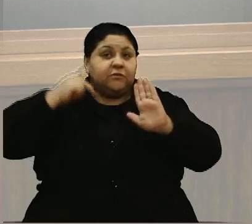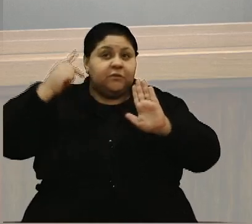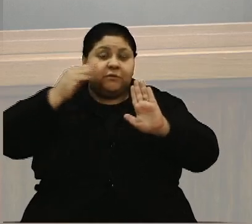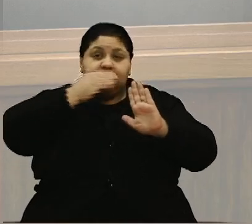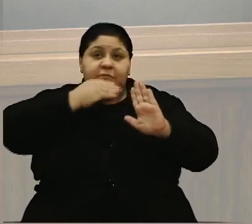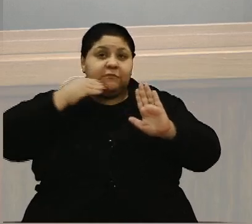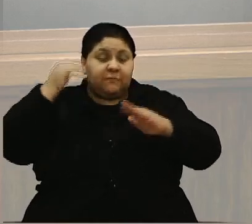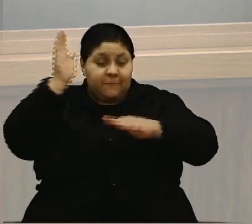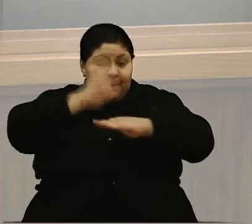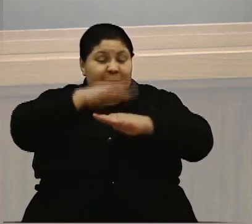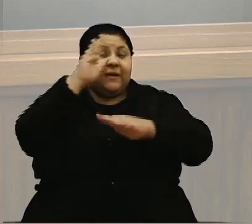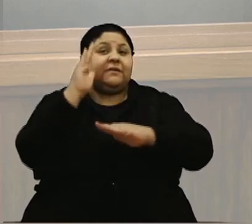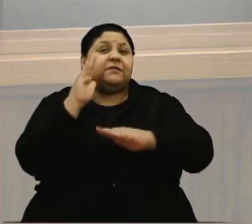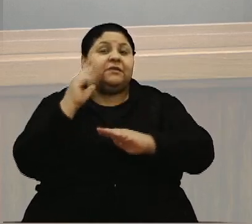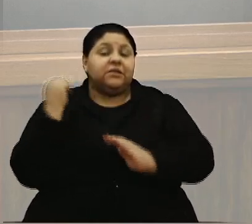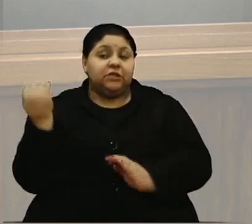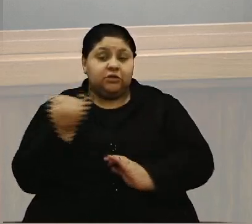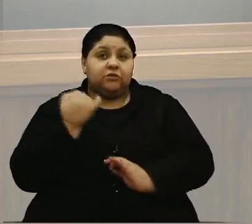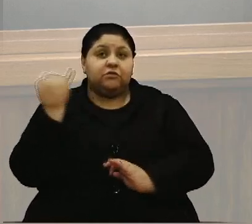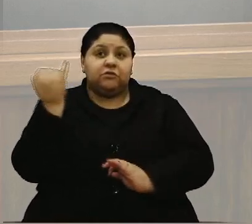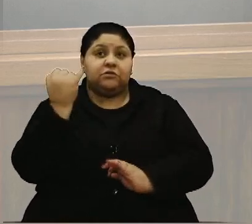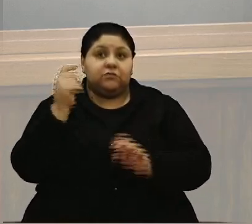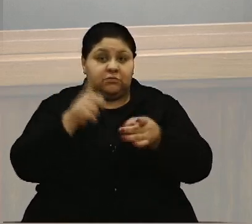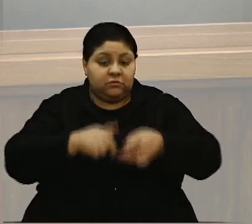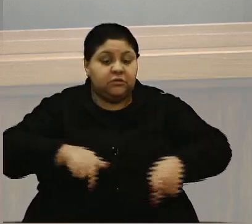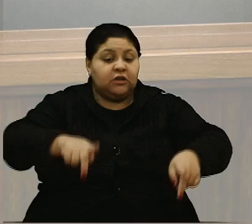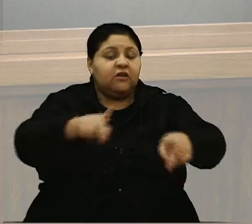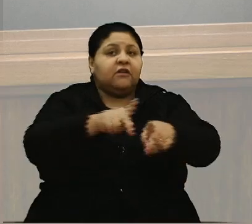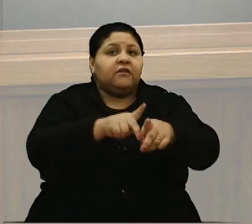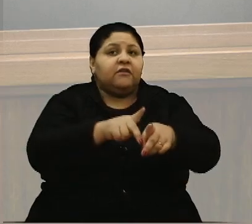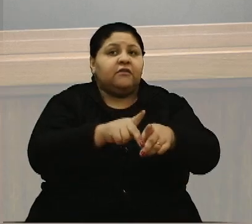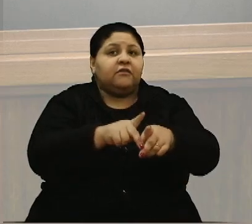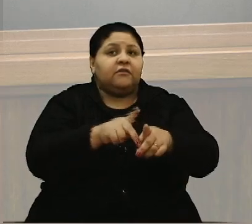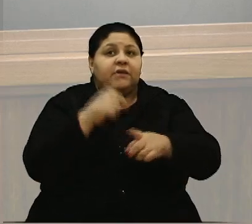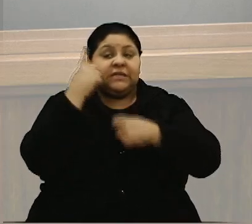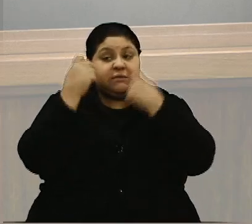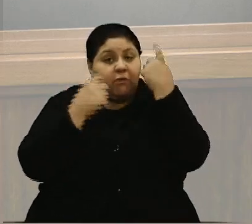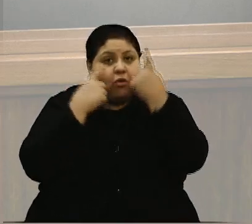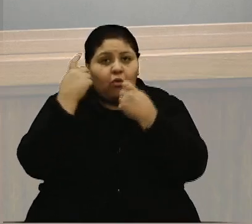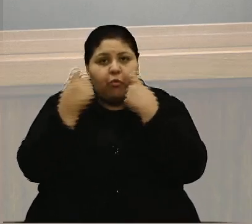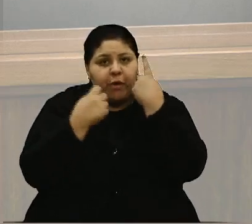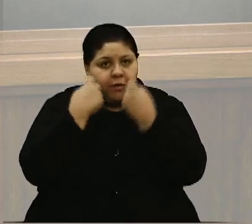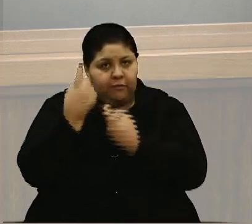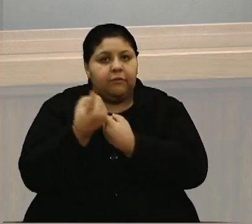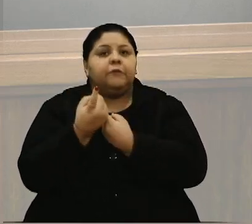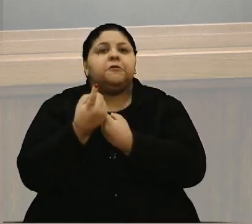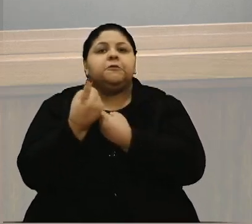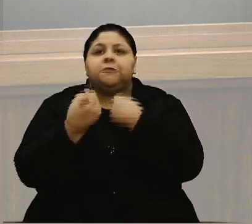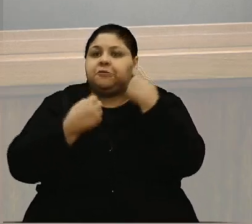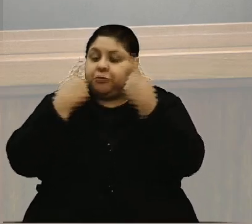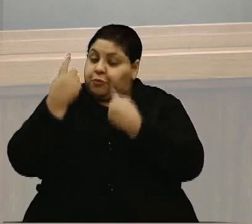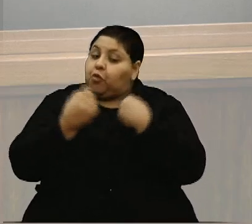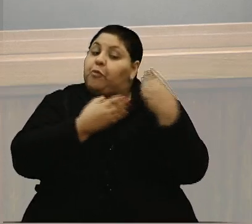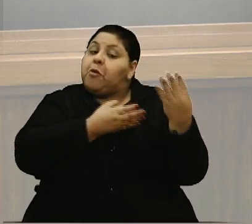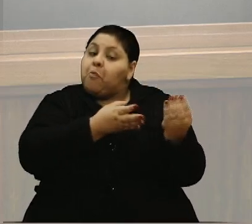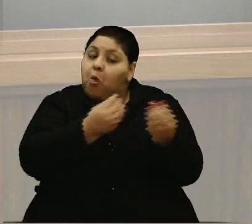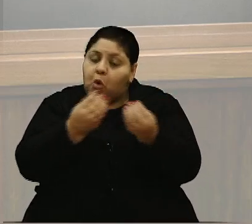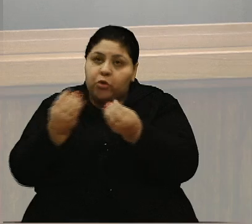parte importante da população que se preocupa, e se preocupe muito